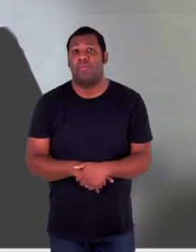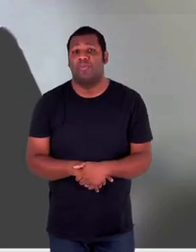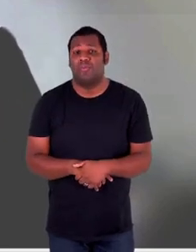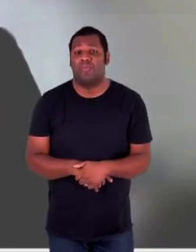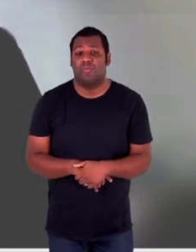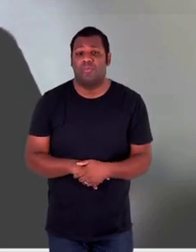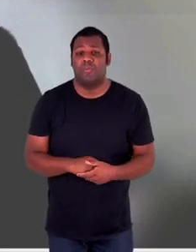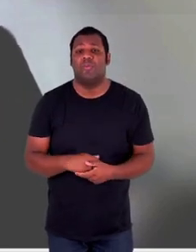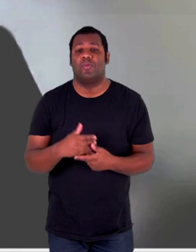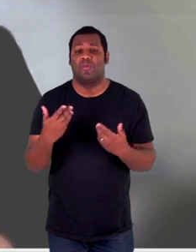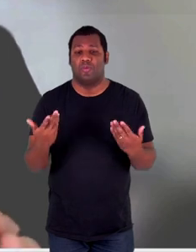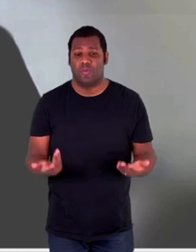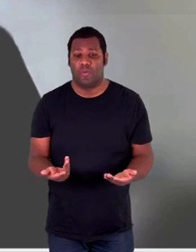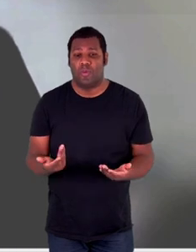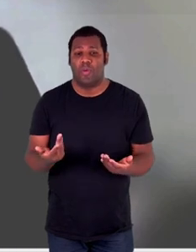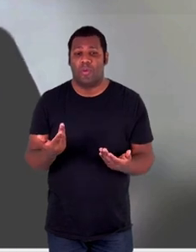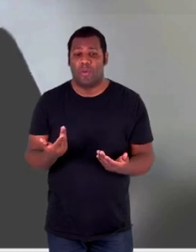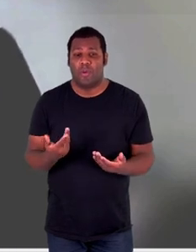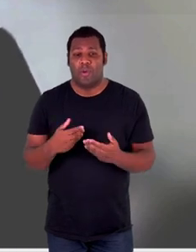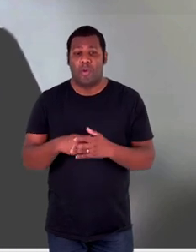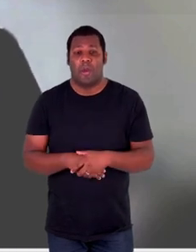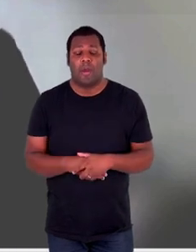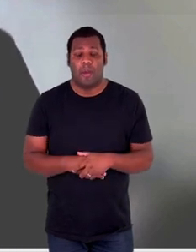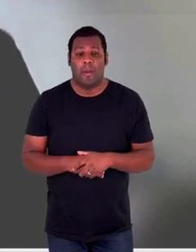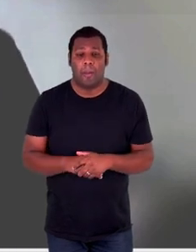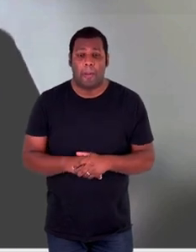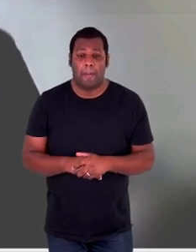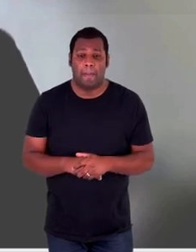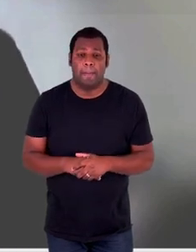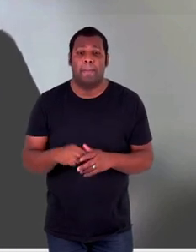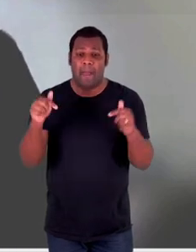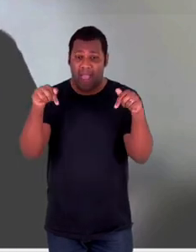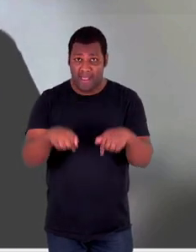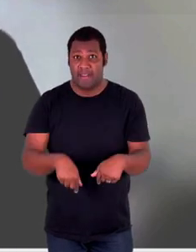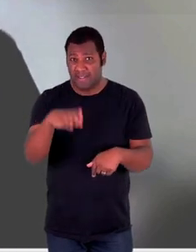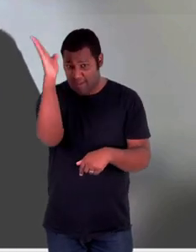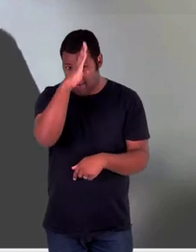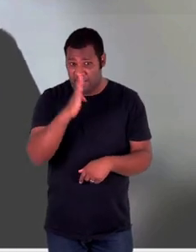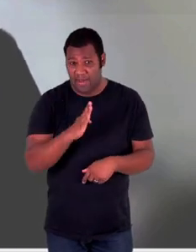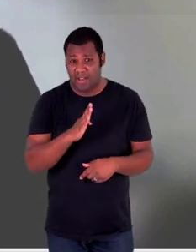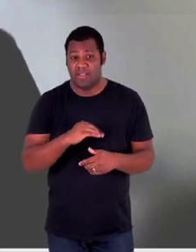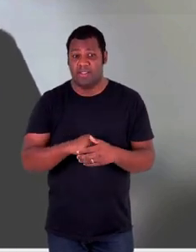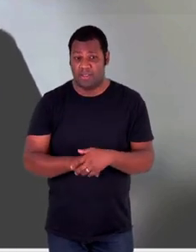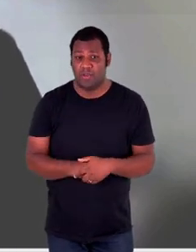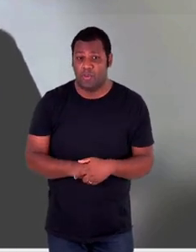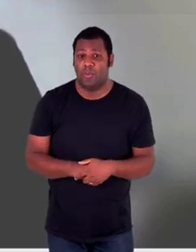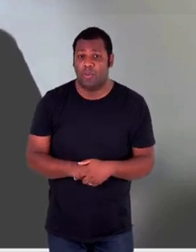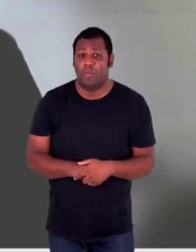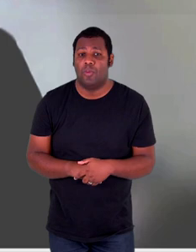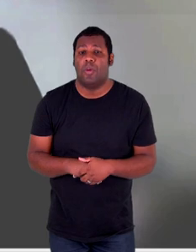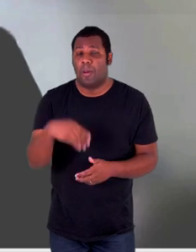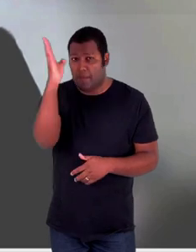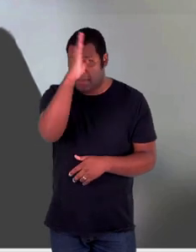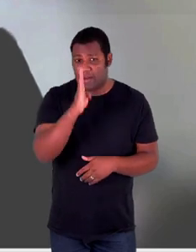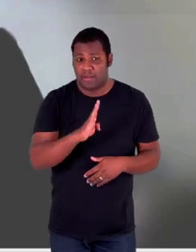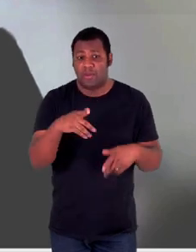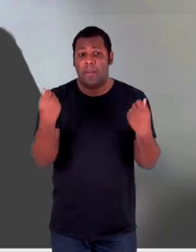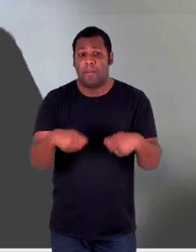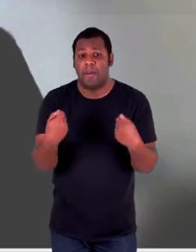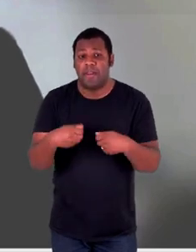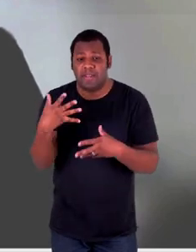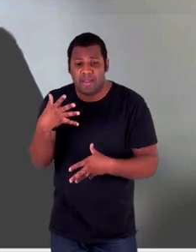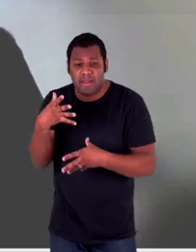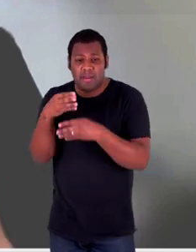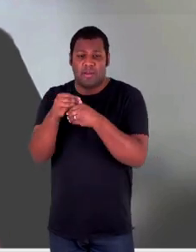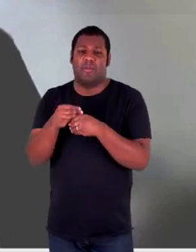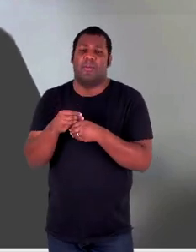natureza internacional, mas não nos confundamos. Uma vez em território brasileiro me parece muito claro que é preciso implementar o